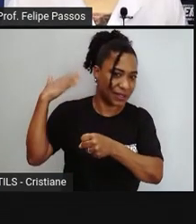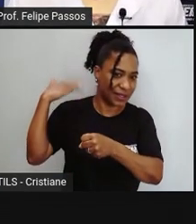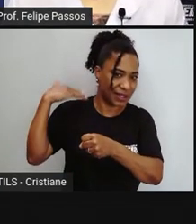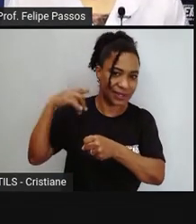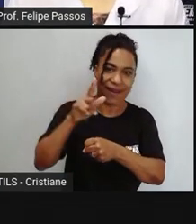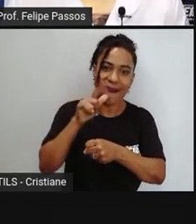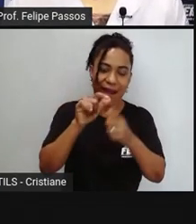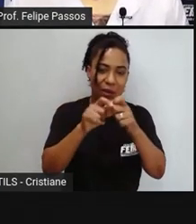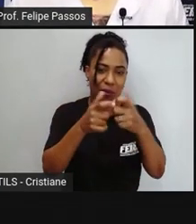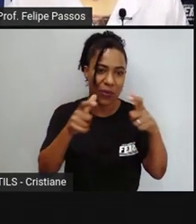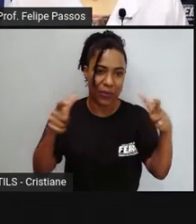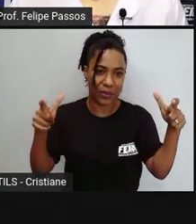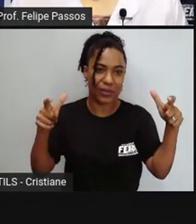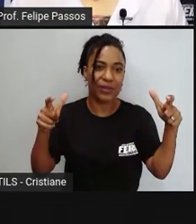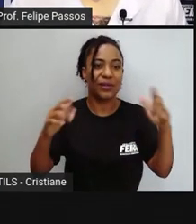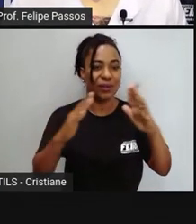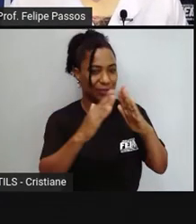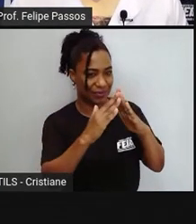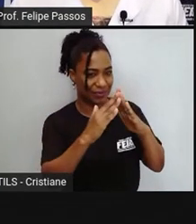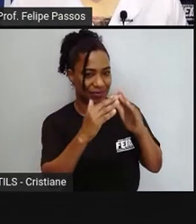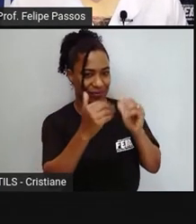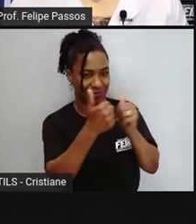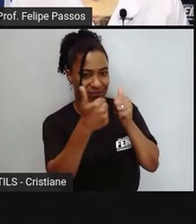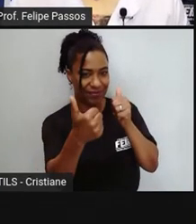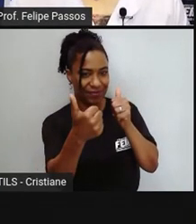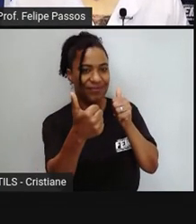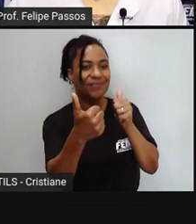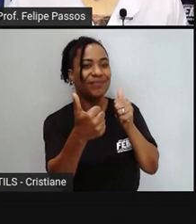já morei aqui perto da Lagoa Grande por muitos anos